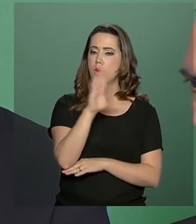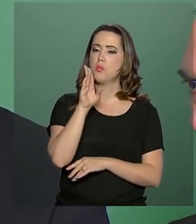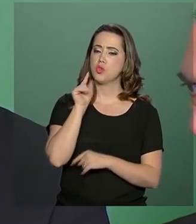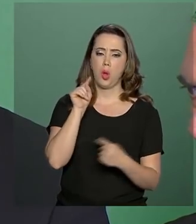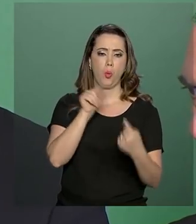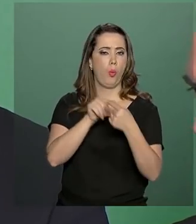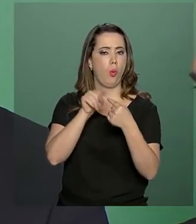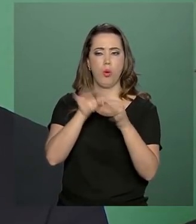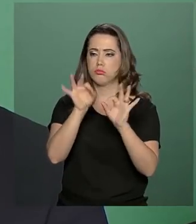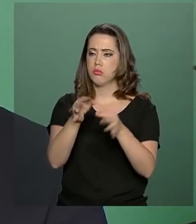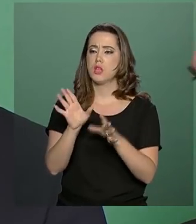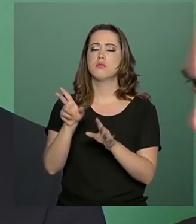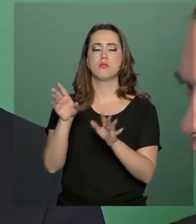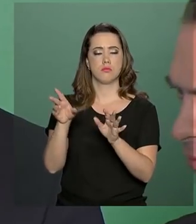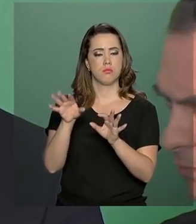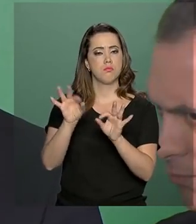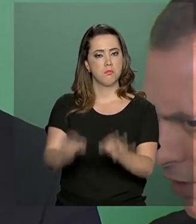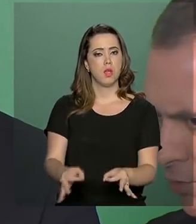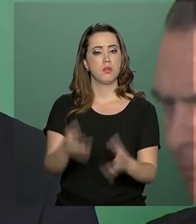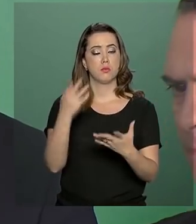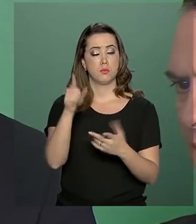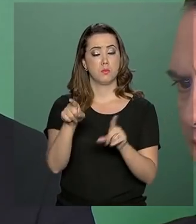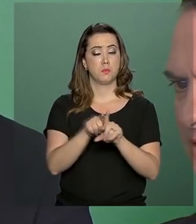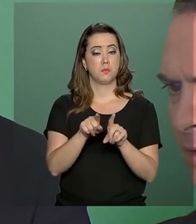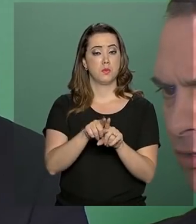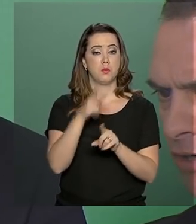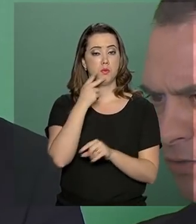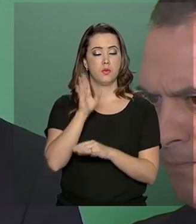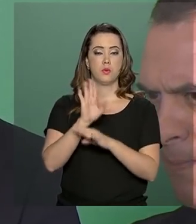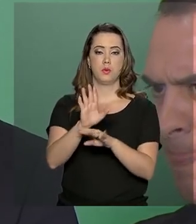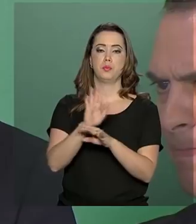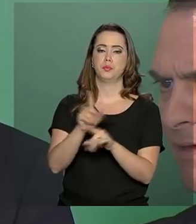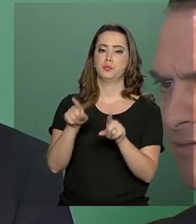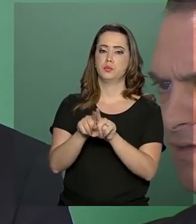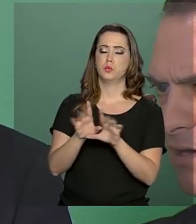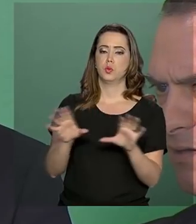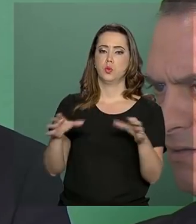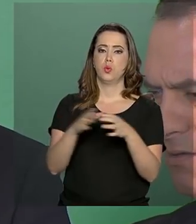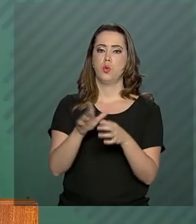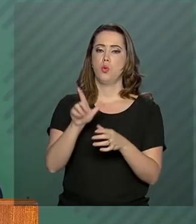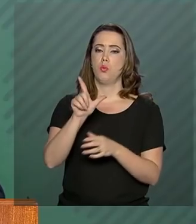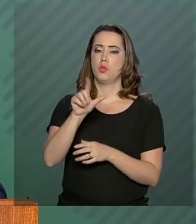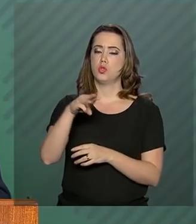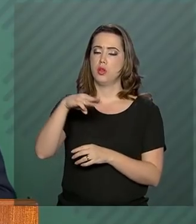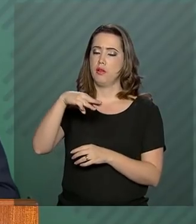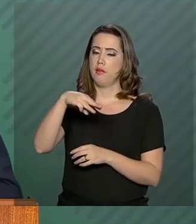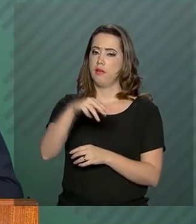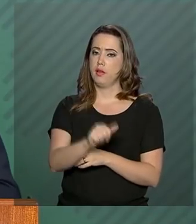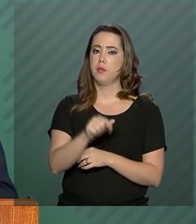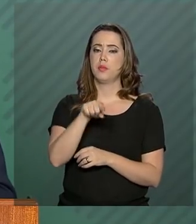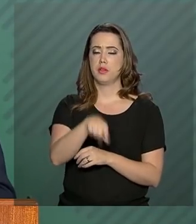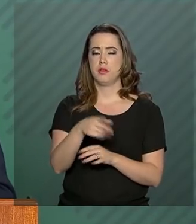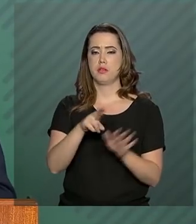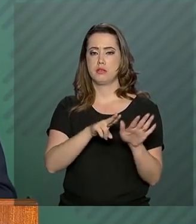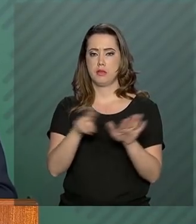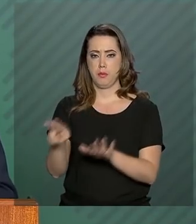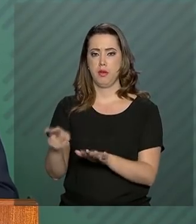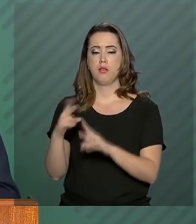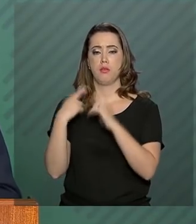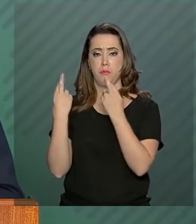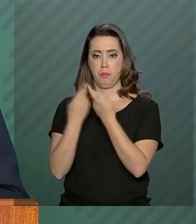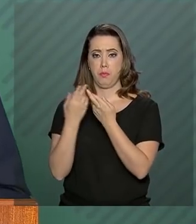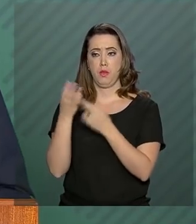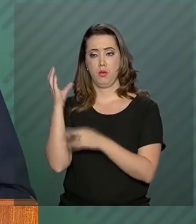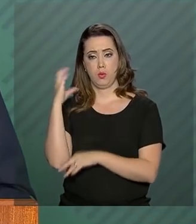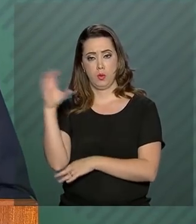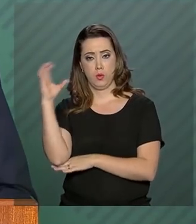O presidente Bolsonaro disse também que o Brasil apoia as decisões do Grupo de Lima, que se reuniu nesta semana na Colômbia e